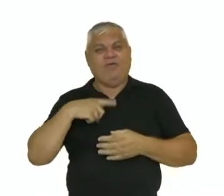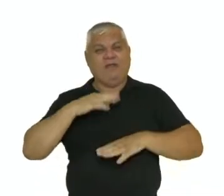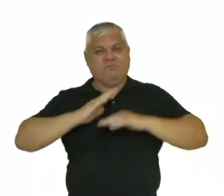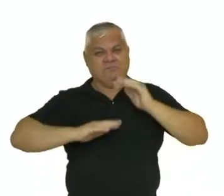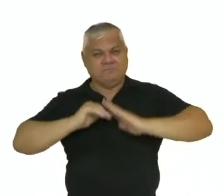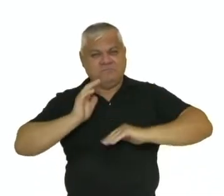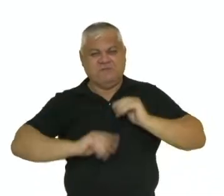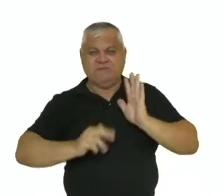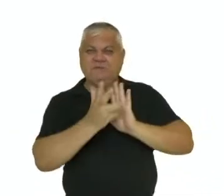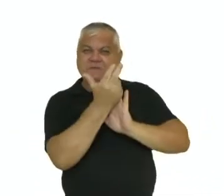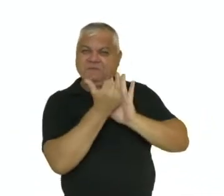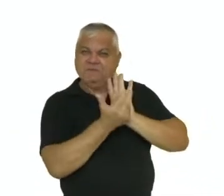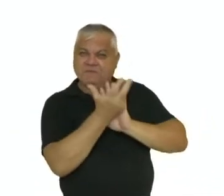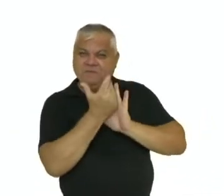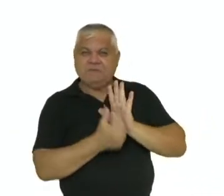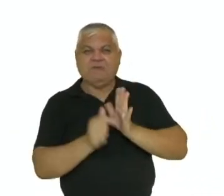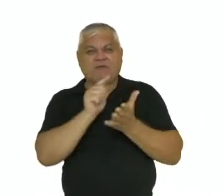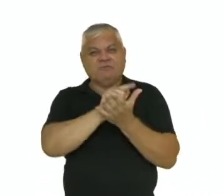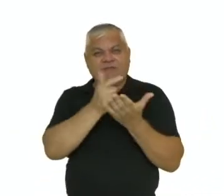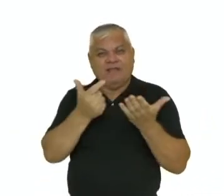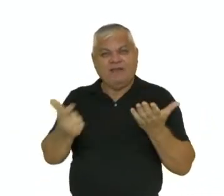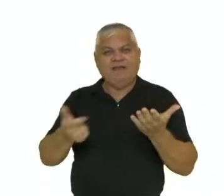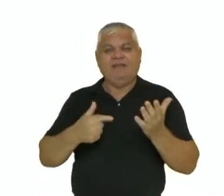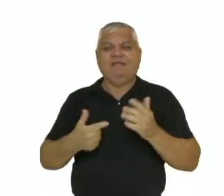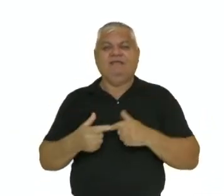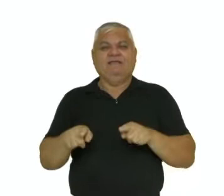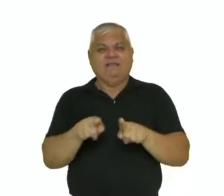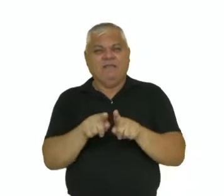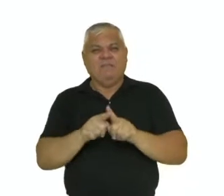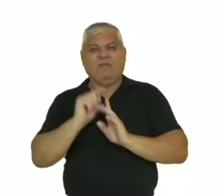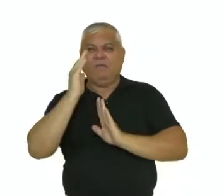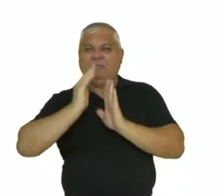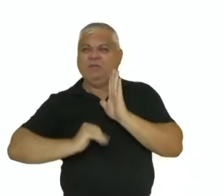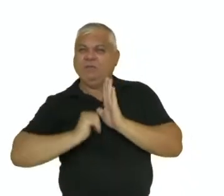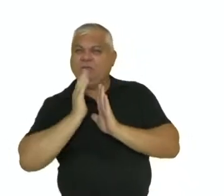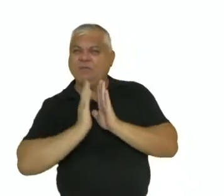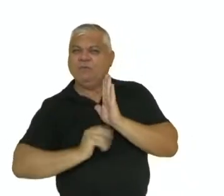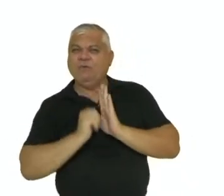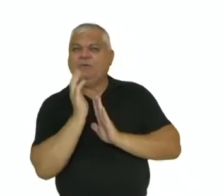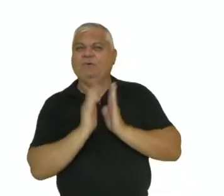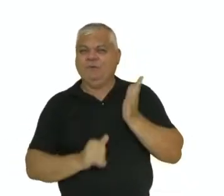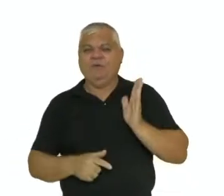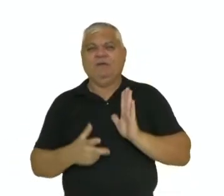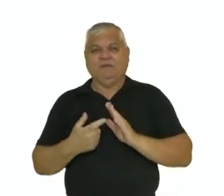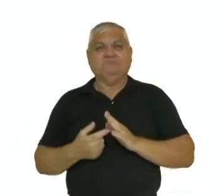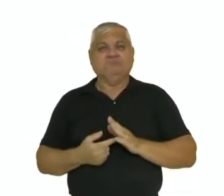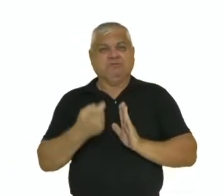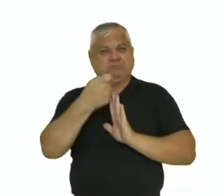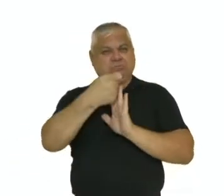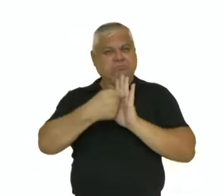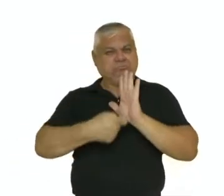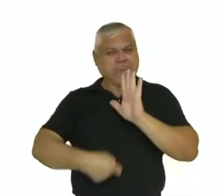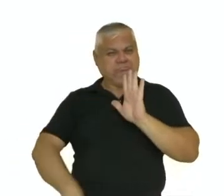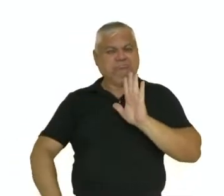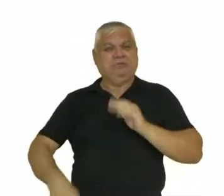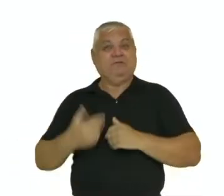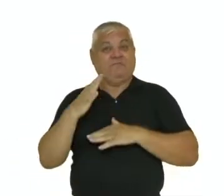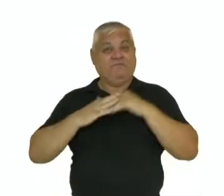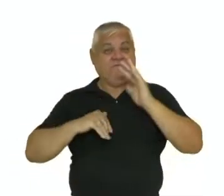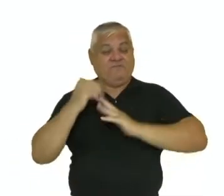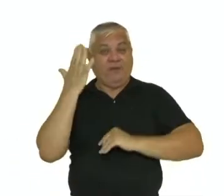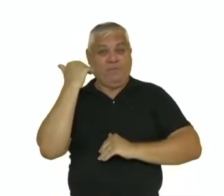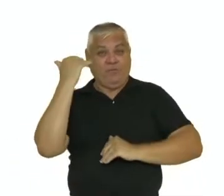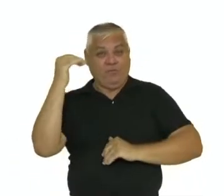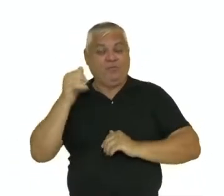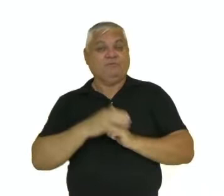desenhista, jornalista, chargista, pintor e dramaturgo. Na literatura infantil, a grande